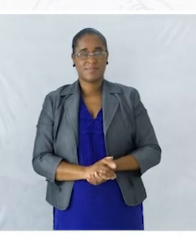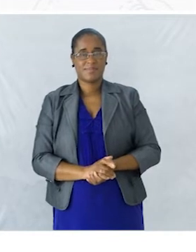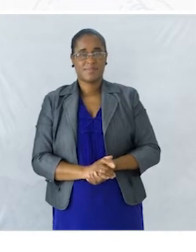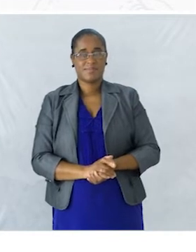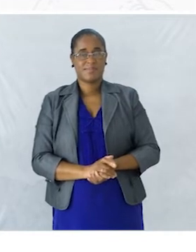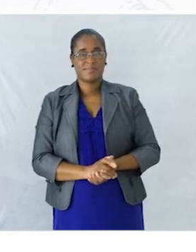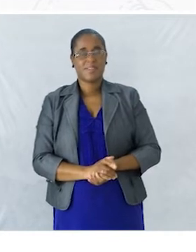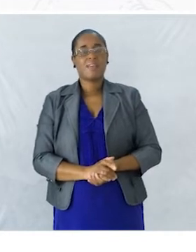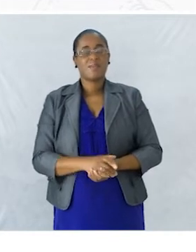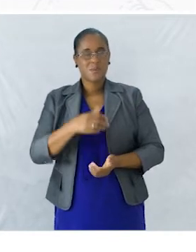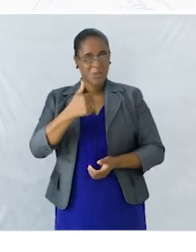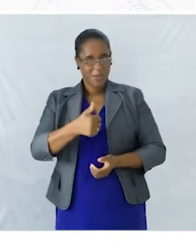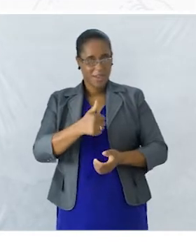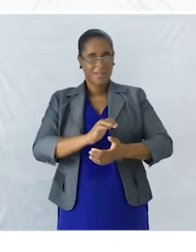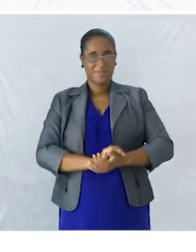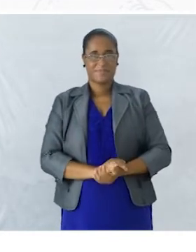Muito bem